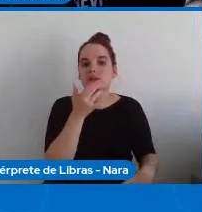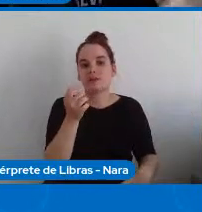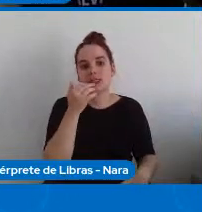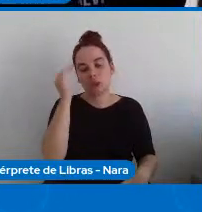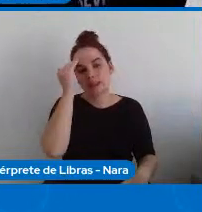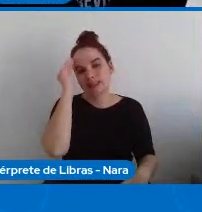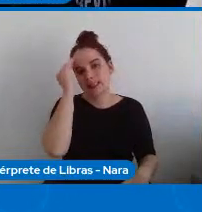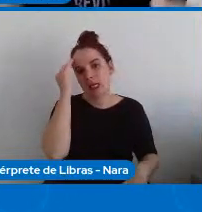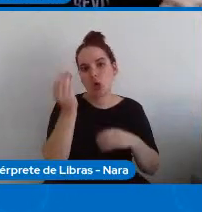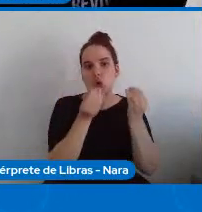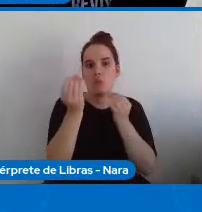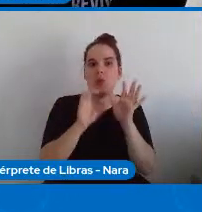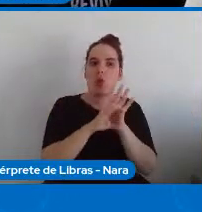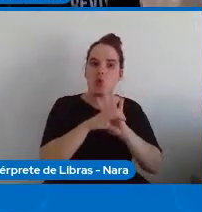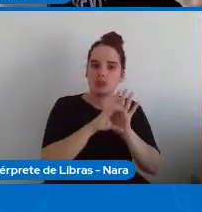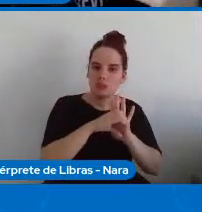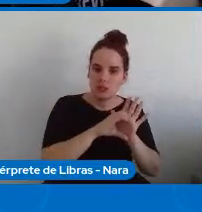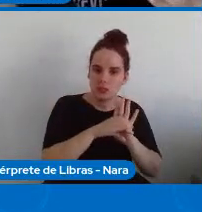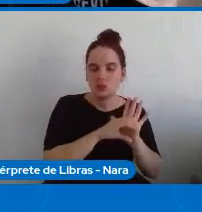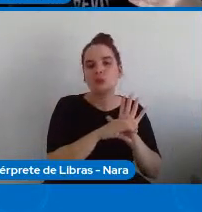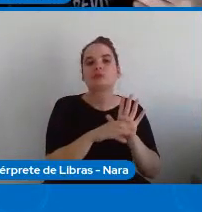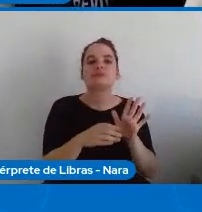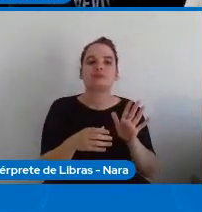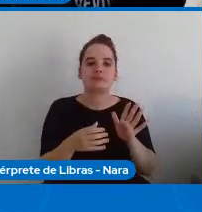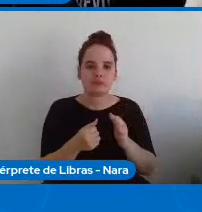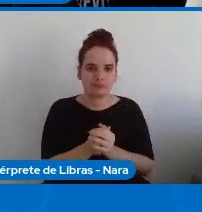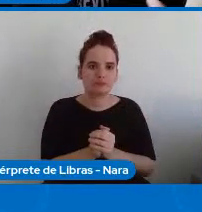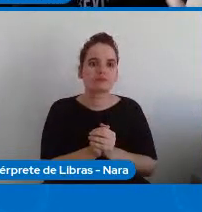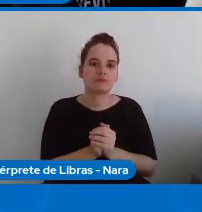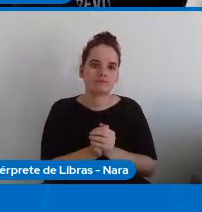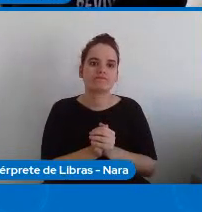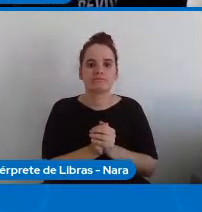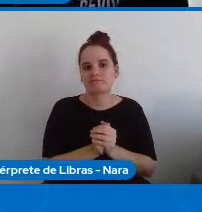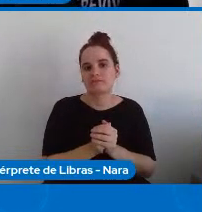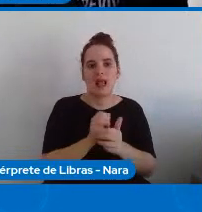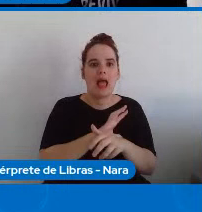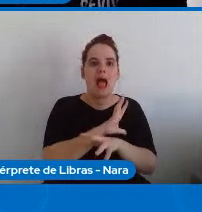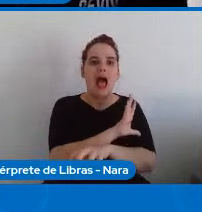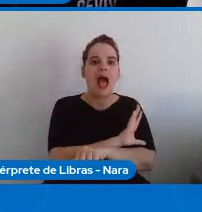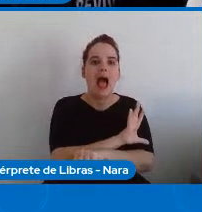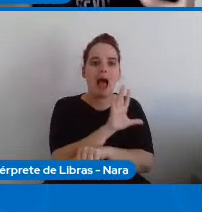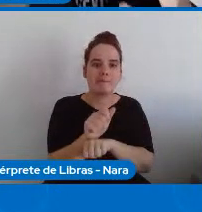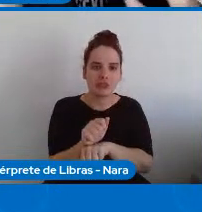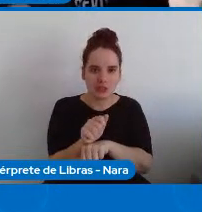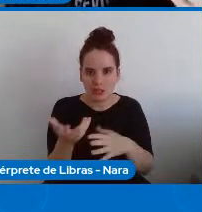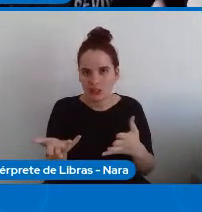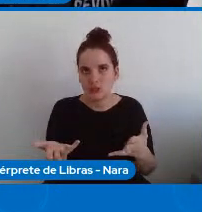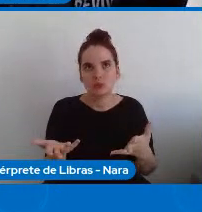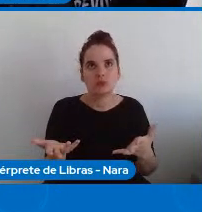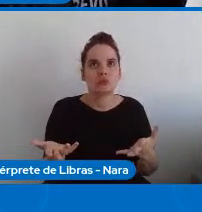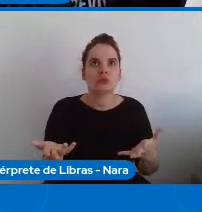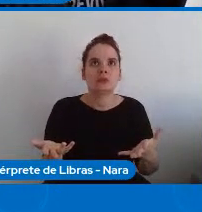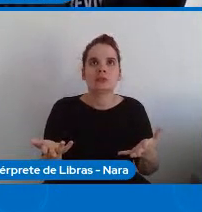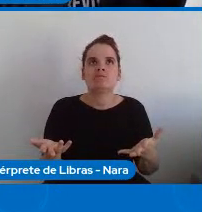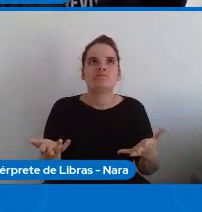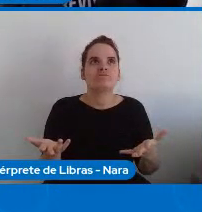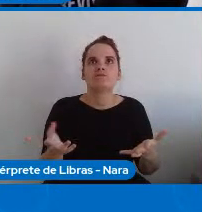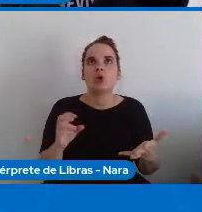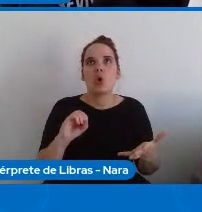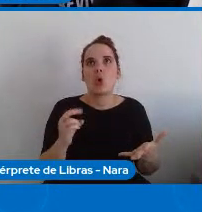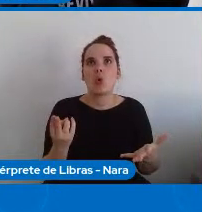conceitos de nível de abstração reconhecimento de padrões mesmo a estrutura